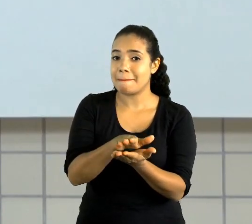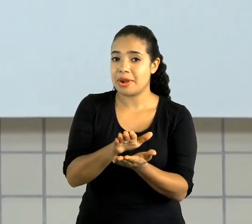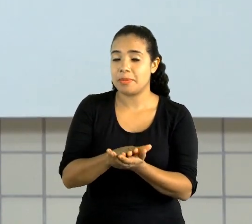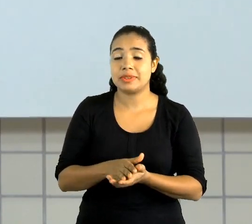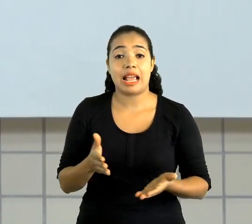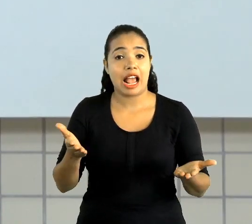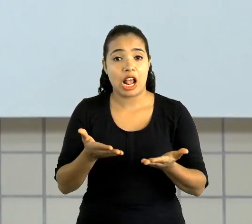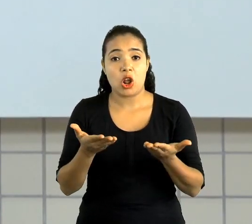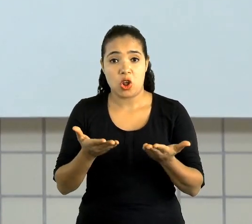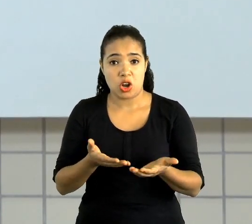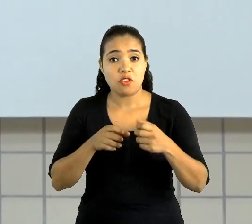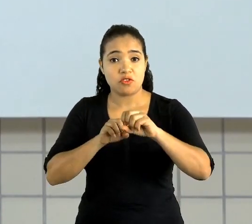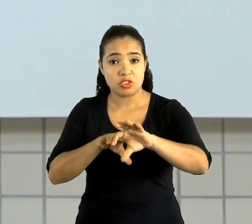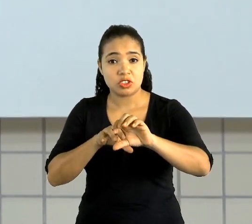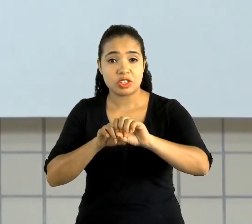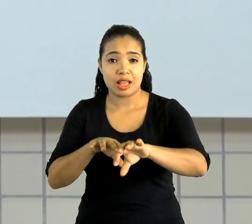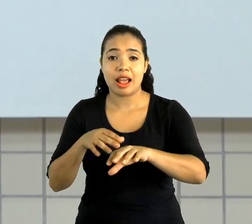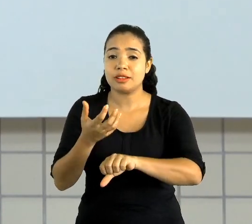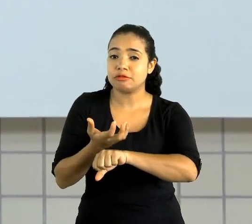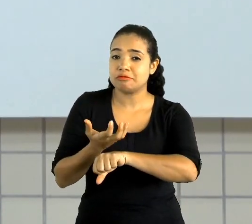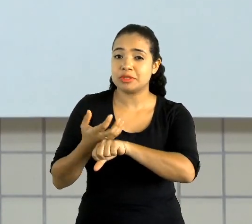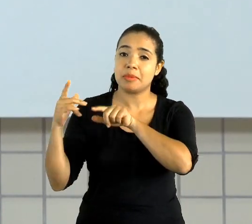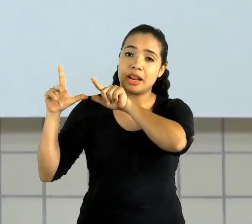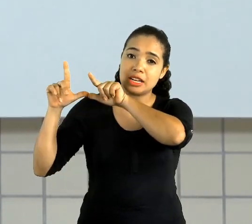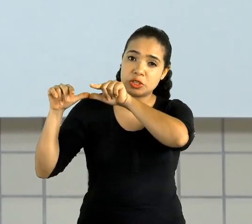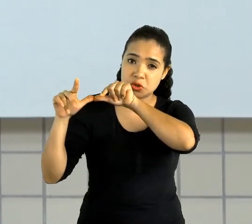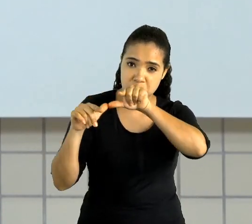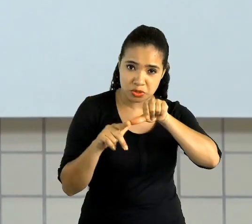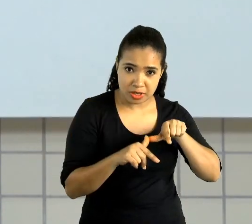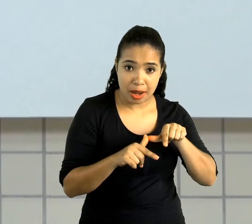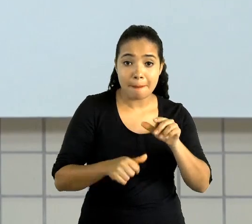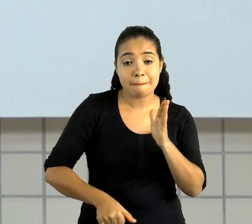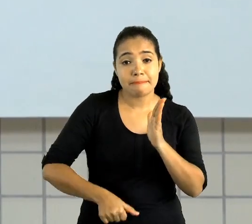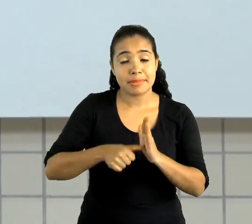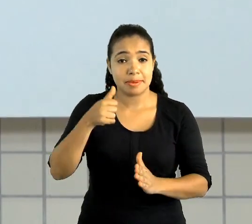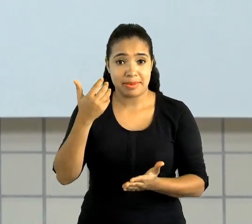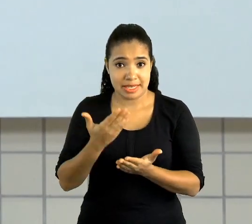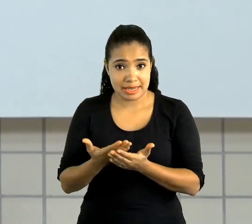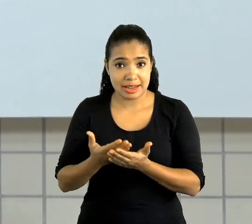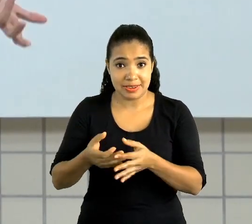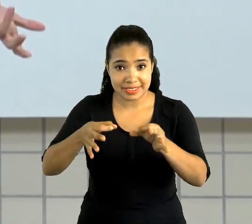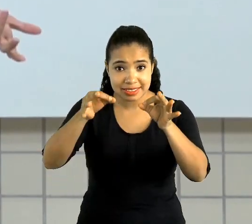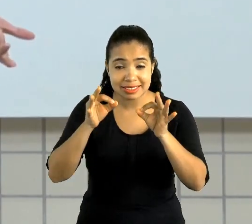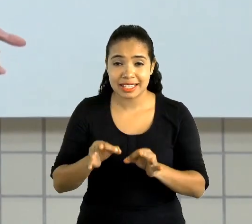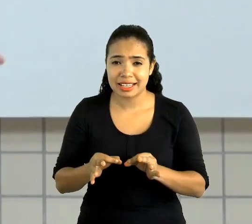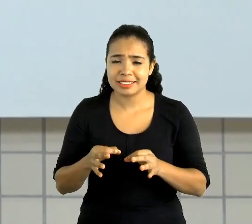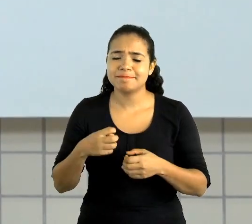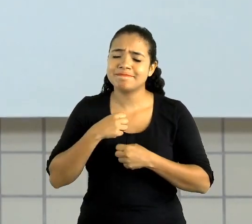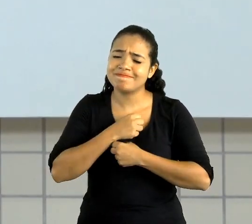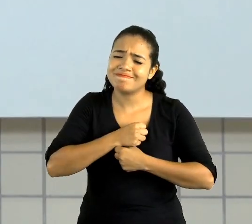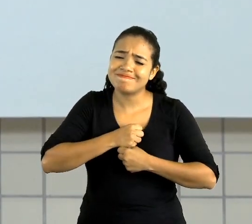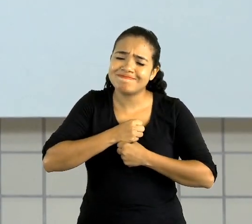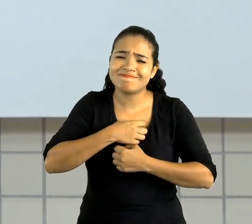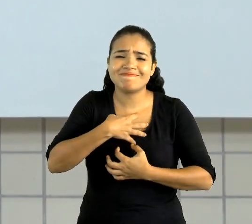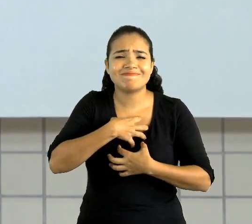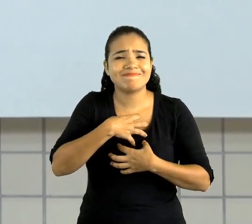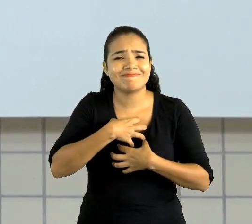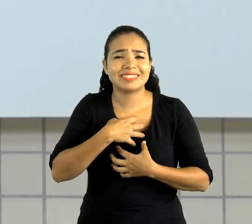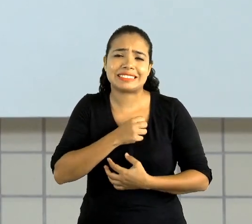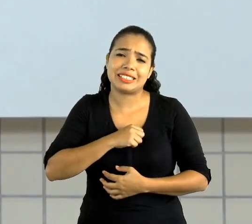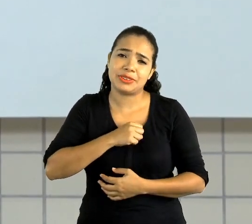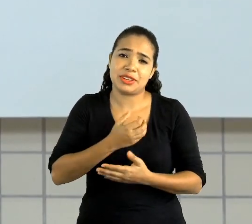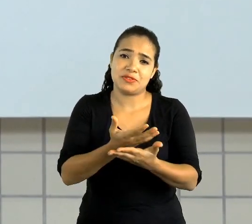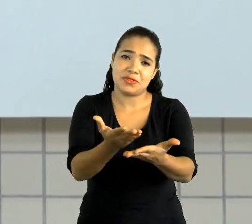disciplina Geografia. Hoje é nossa primeira aula, certo? Estou com muita saudade dos meus alunos,